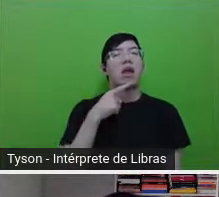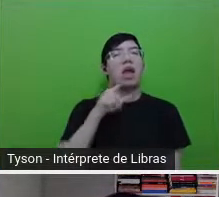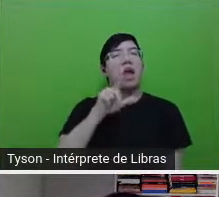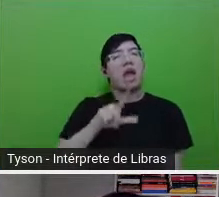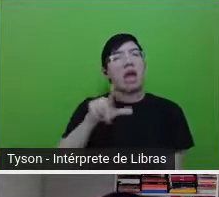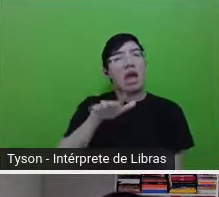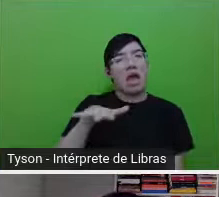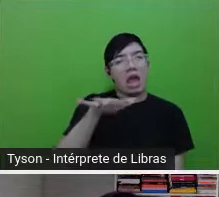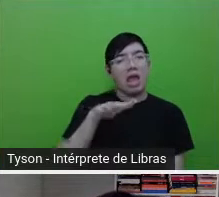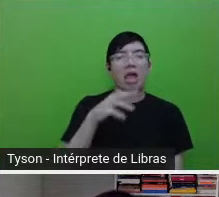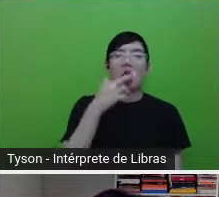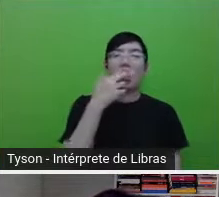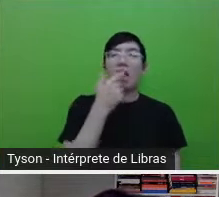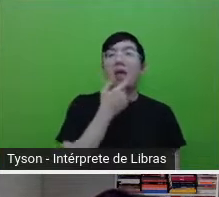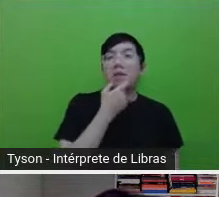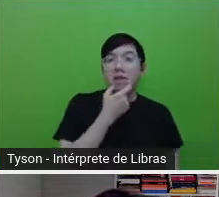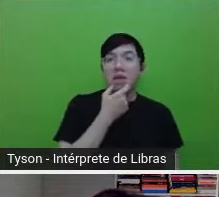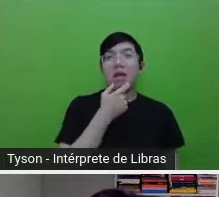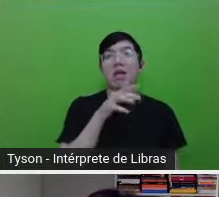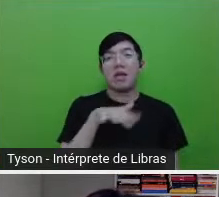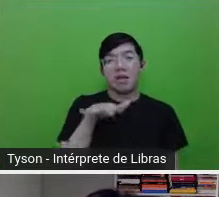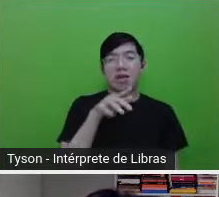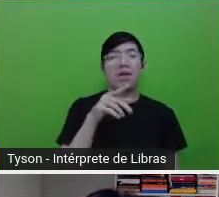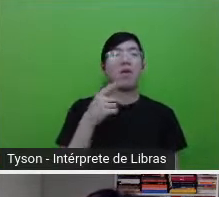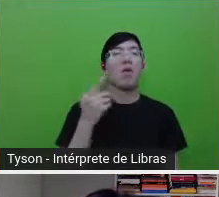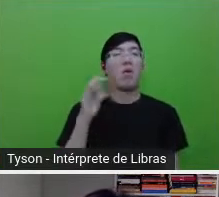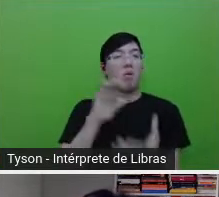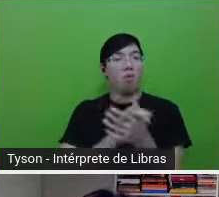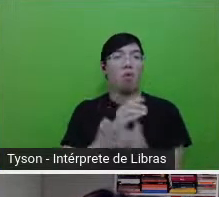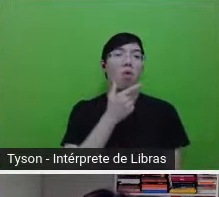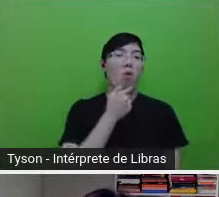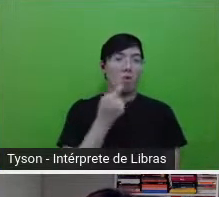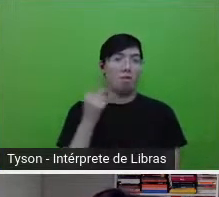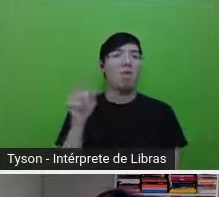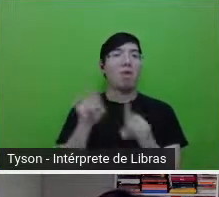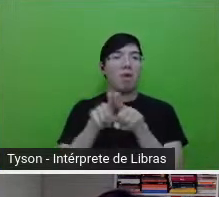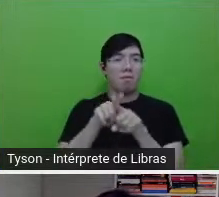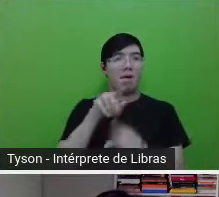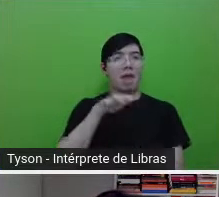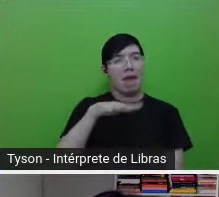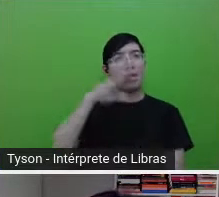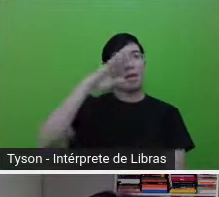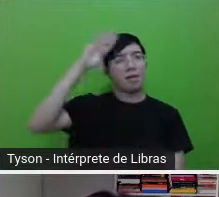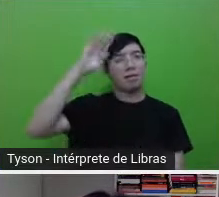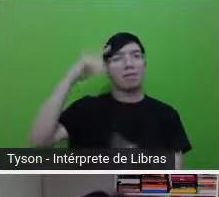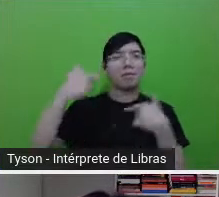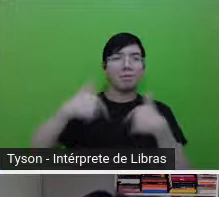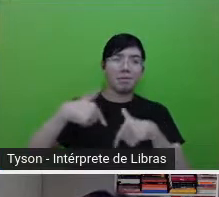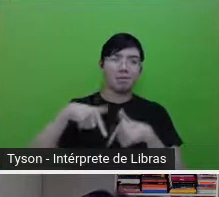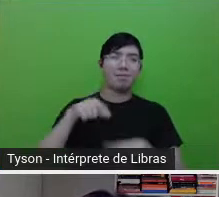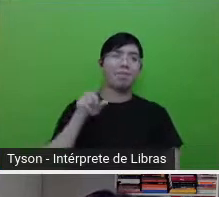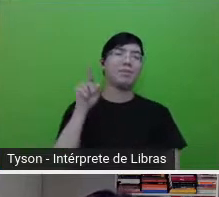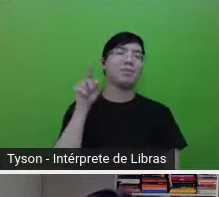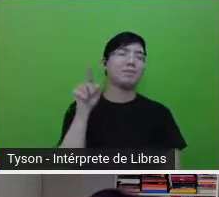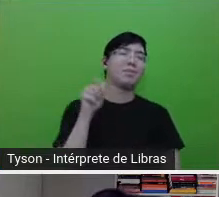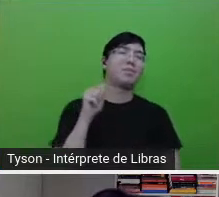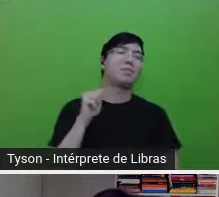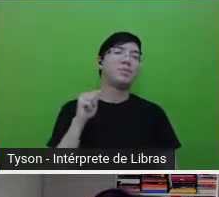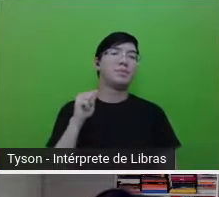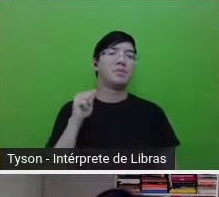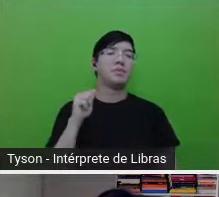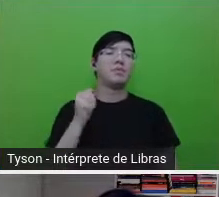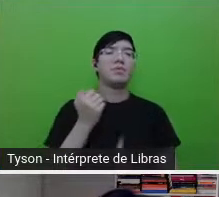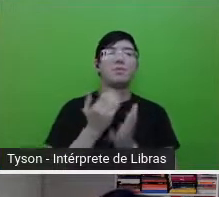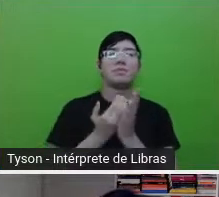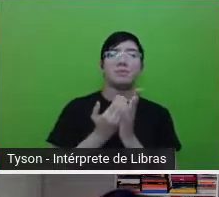marido dela também é da área acadêmica, e os dois estão lá vivendo no início do